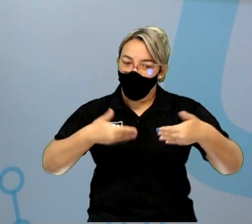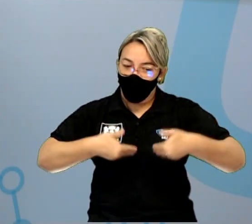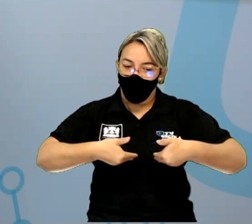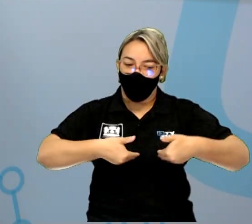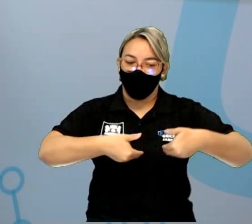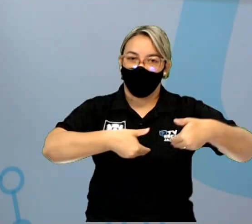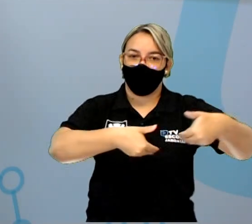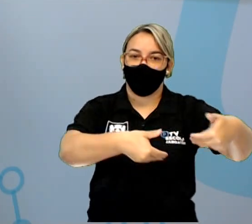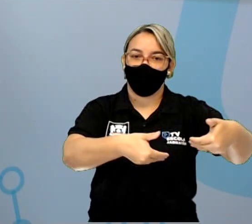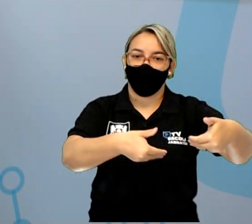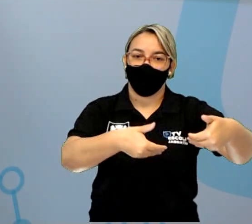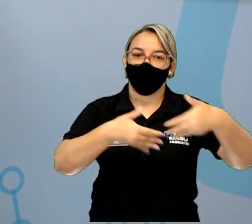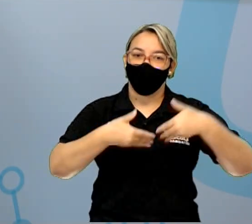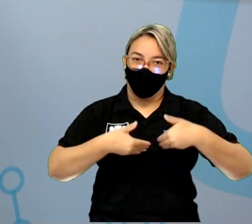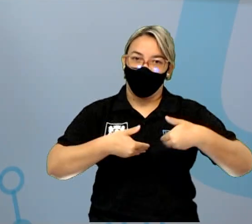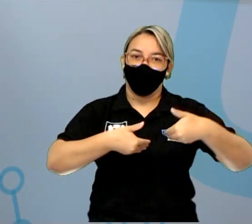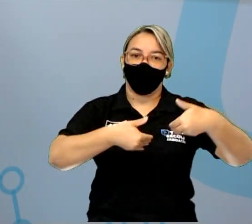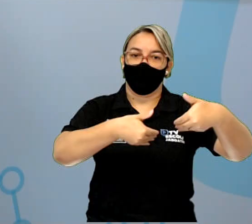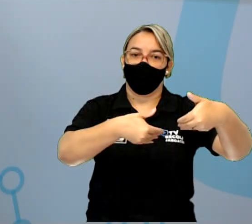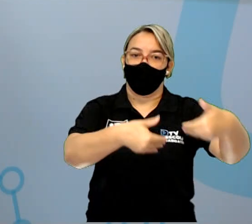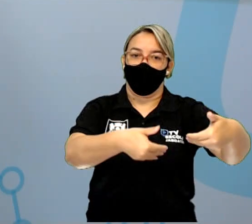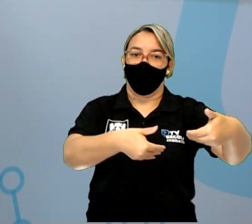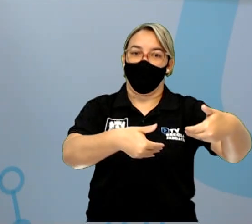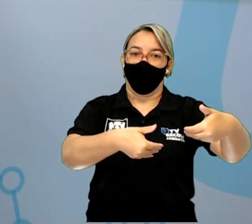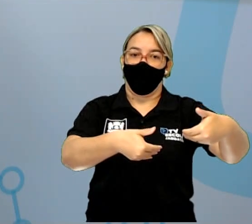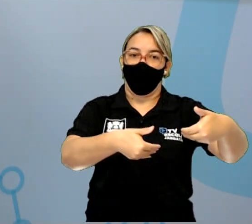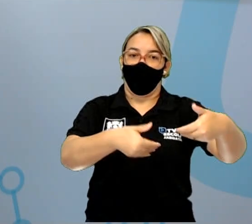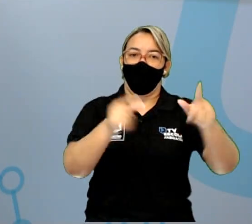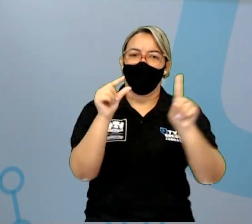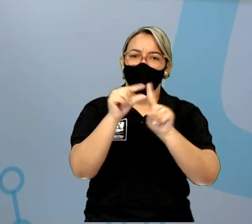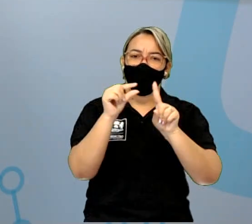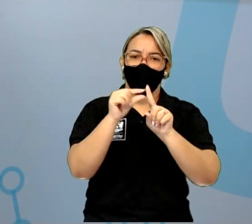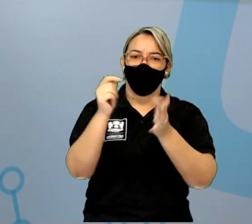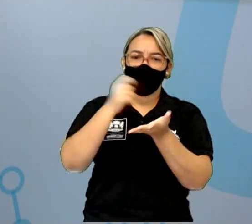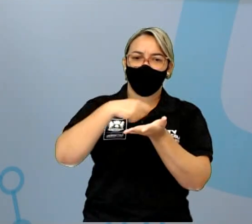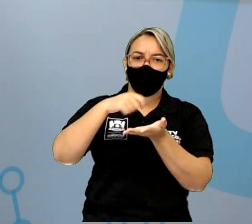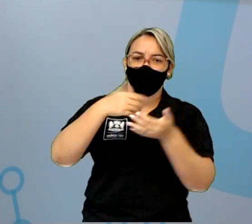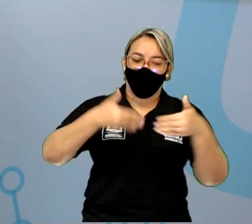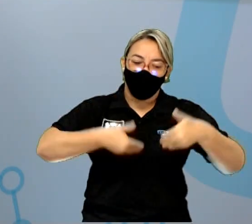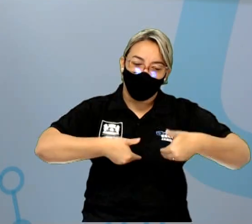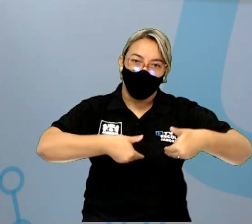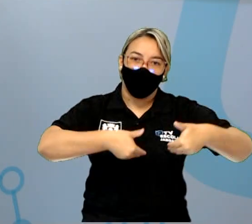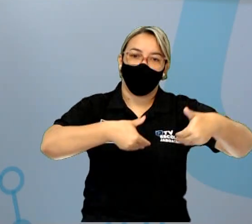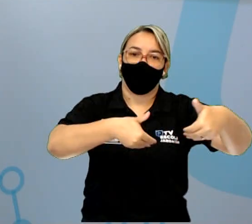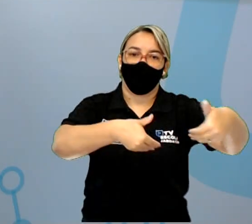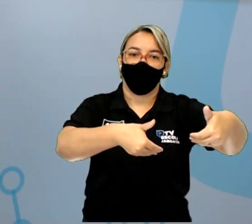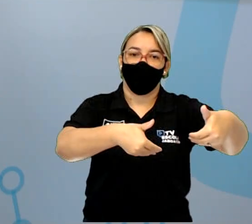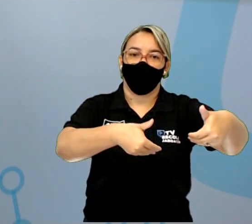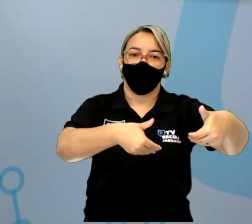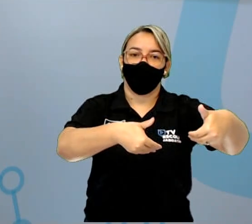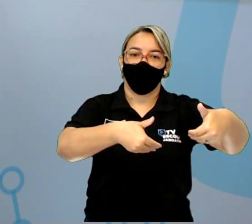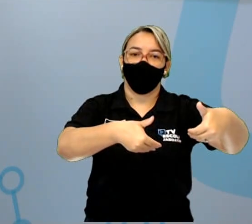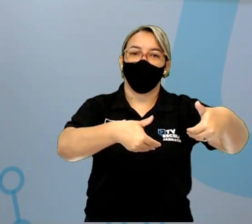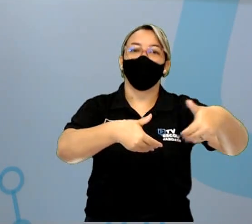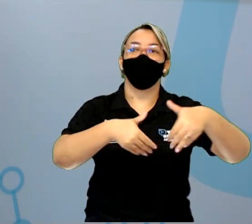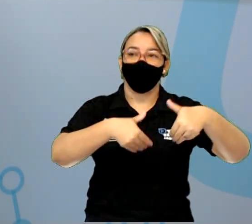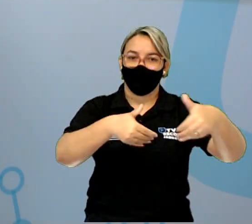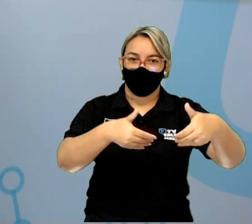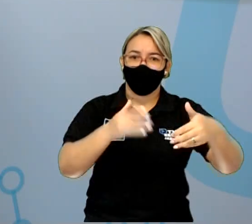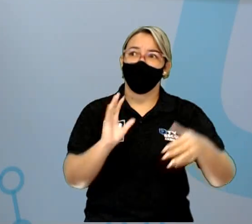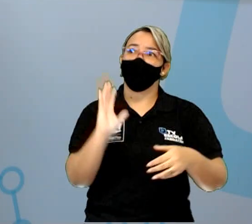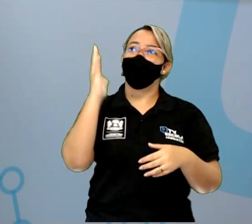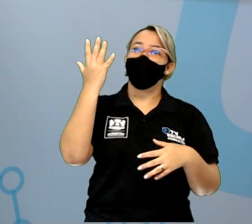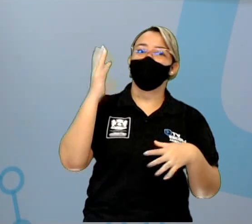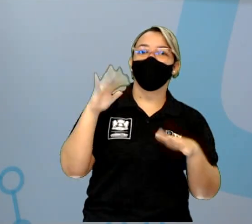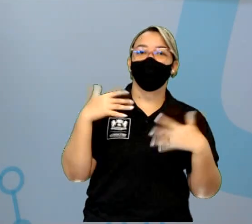Marina convida. E aí, a gente vai escrever essa palavra. Convida. Porque é o motivo dessa